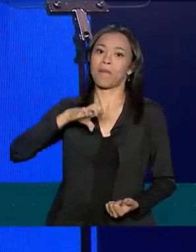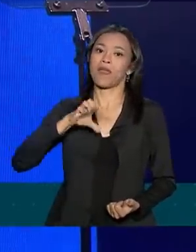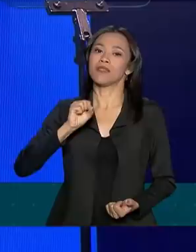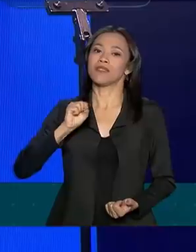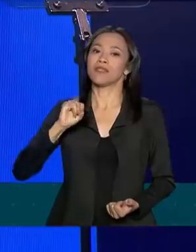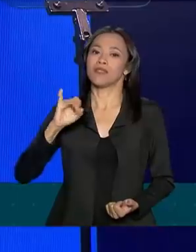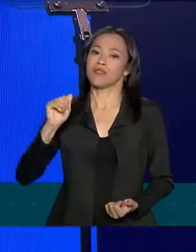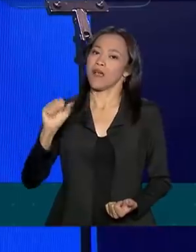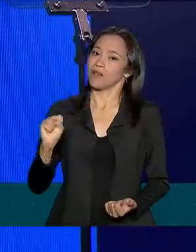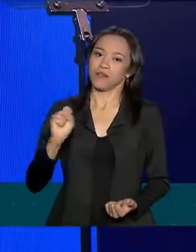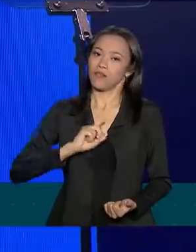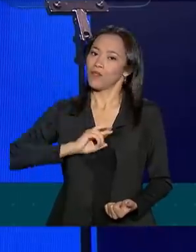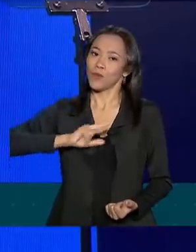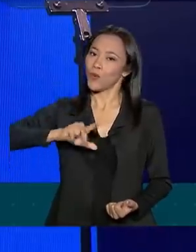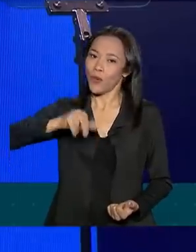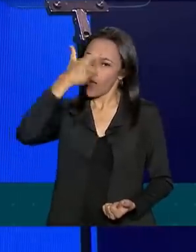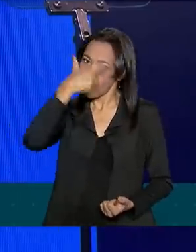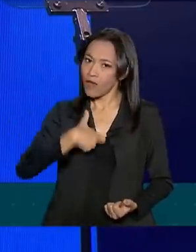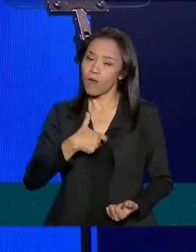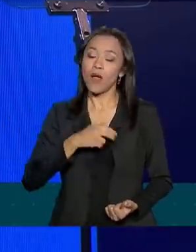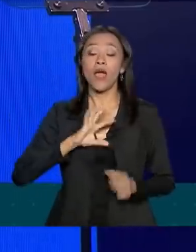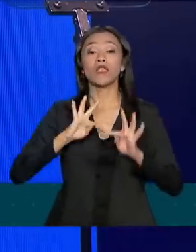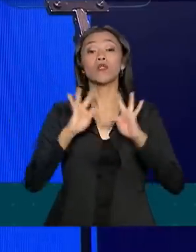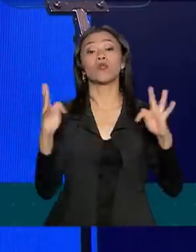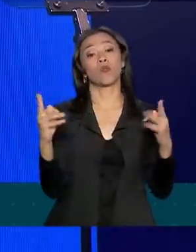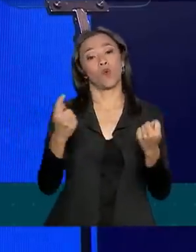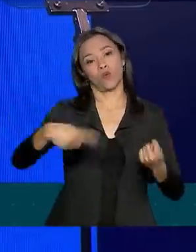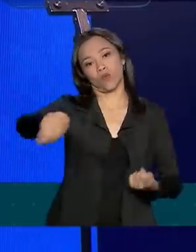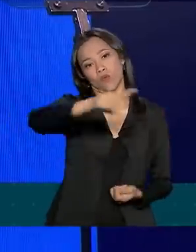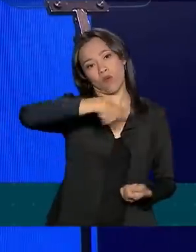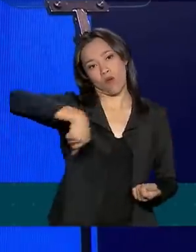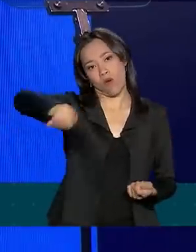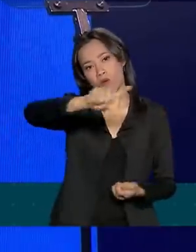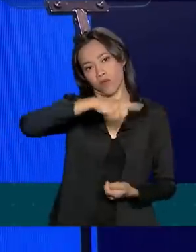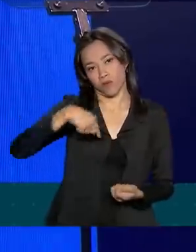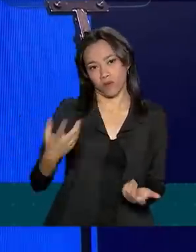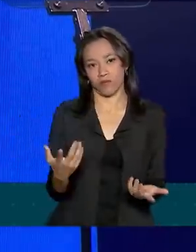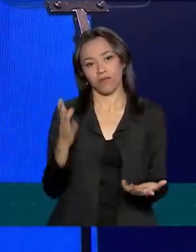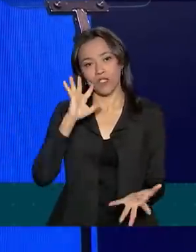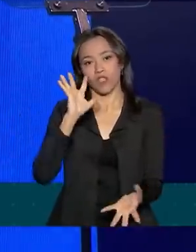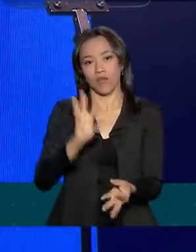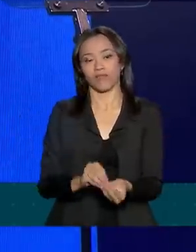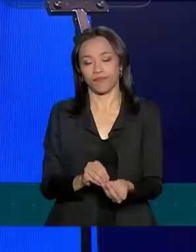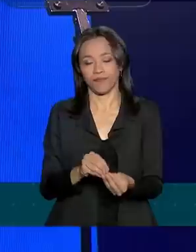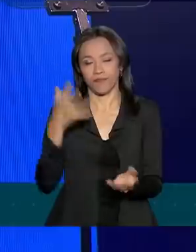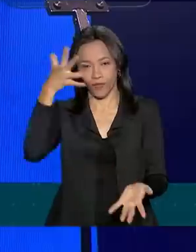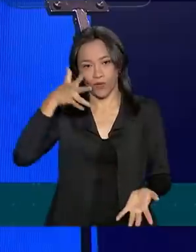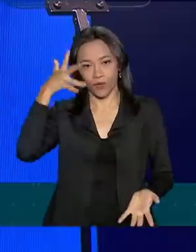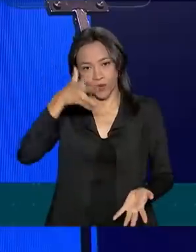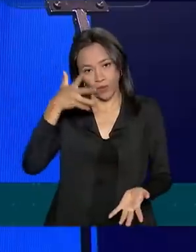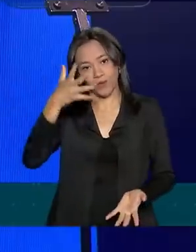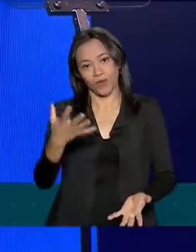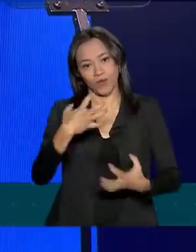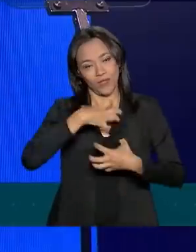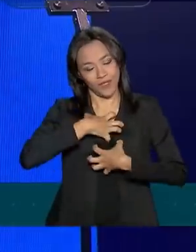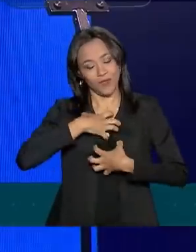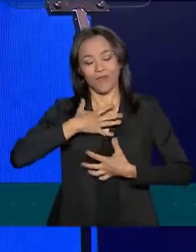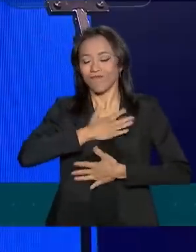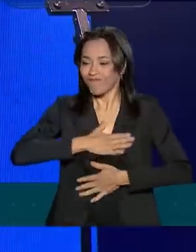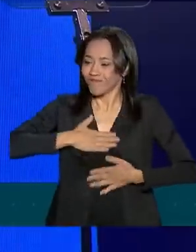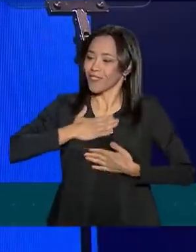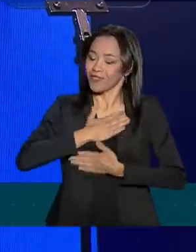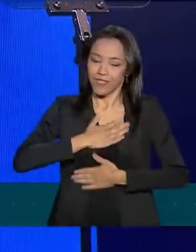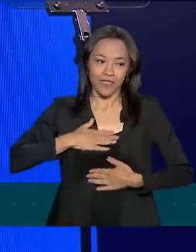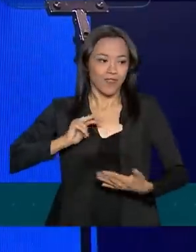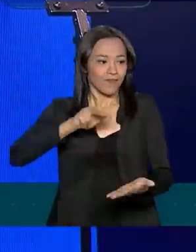seremos todos nós. E, para o encerramento, com muita honra, com muita satisfação,